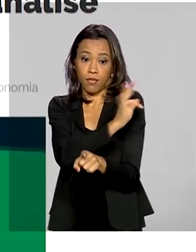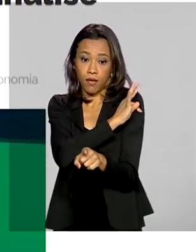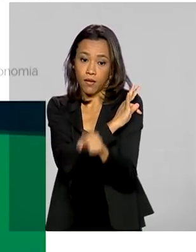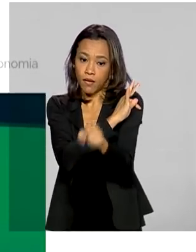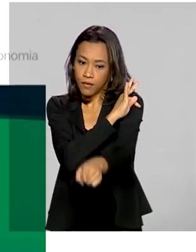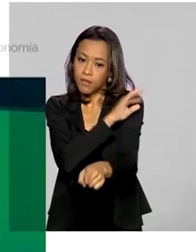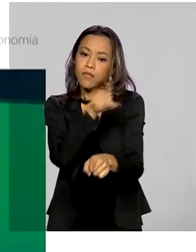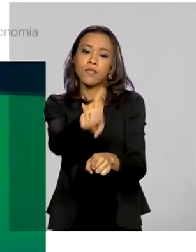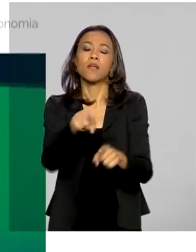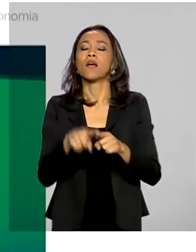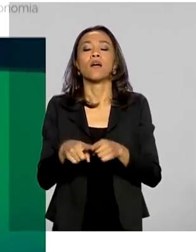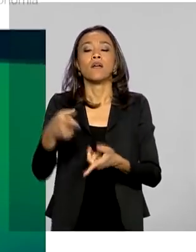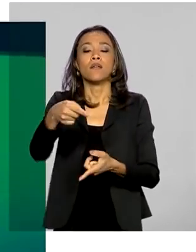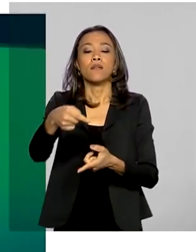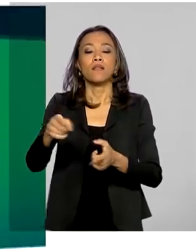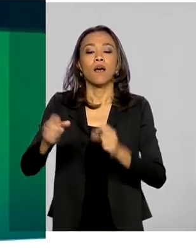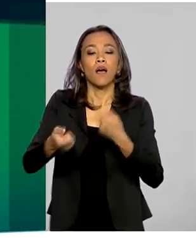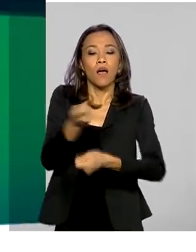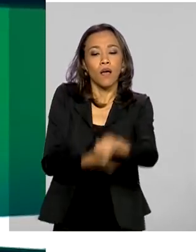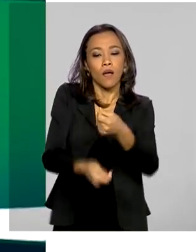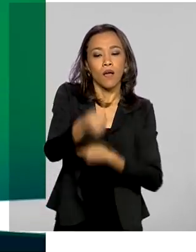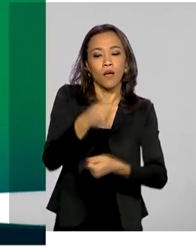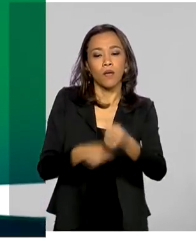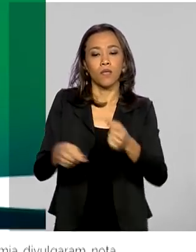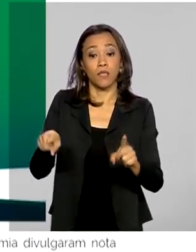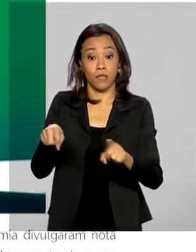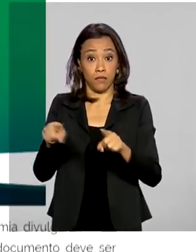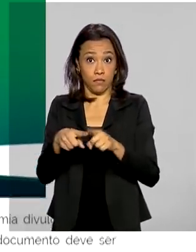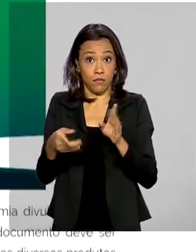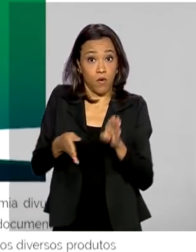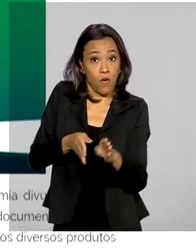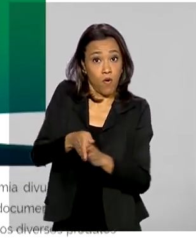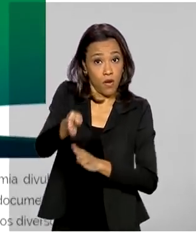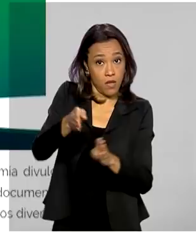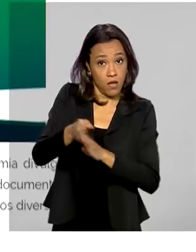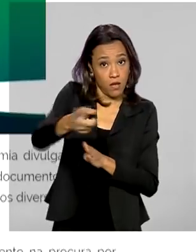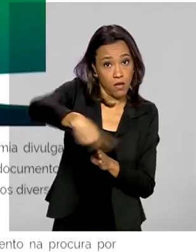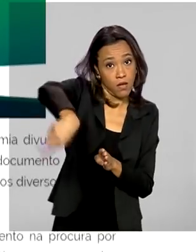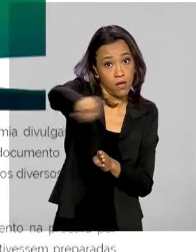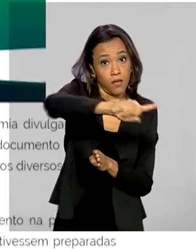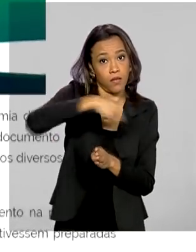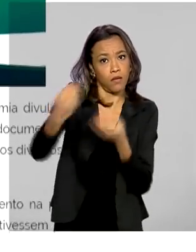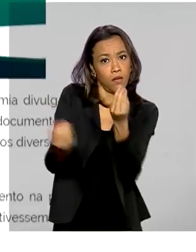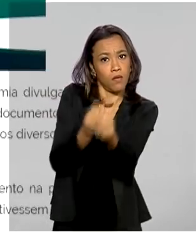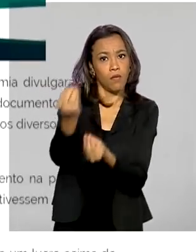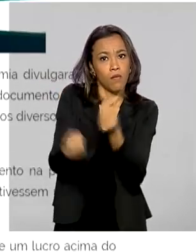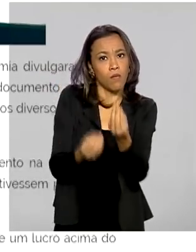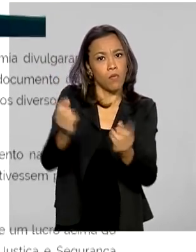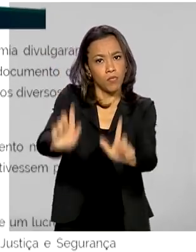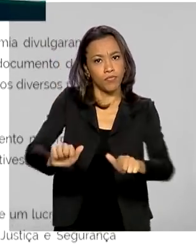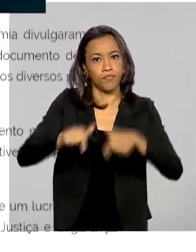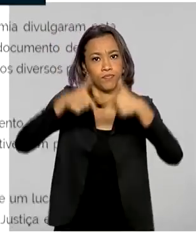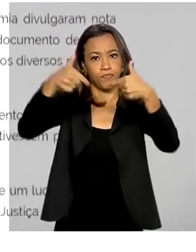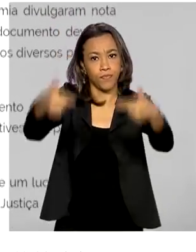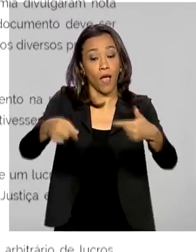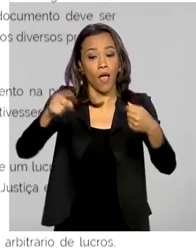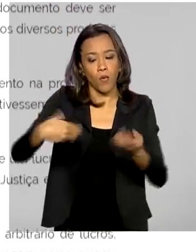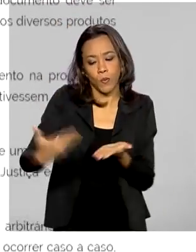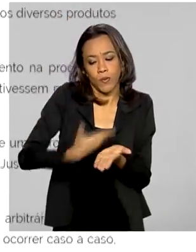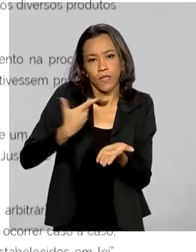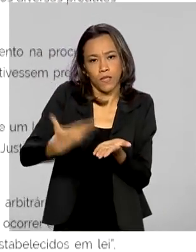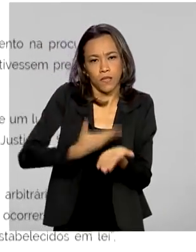Pública e da Economia traz orientações para o Sistema Nacional de Defesa do Consumidor. É um guia para